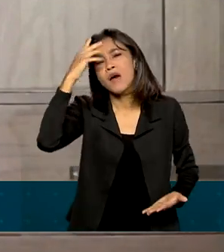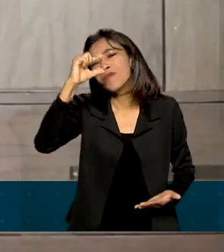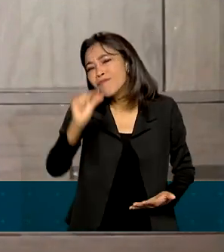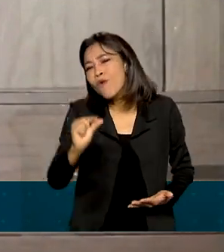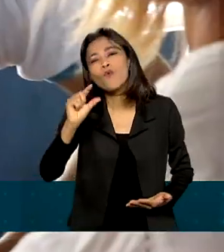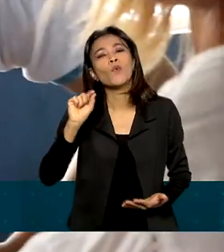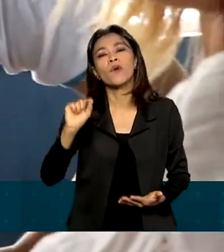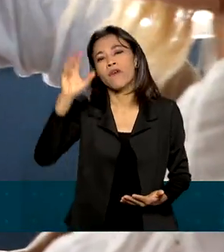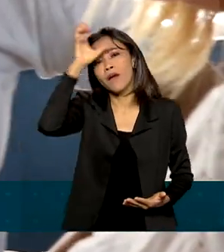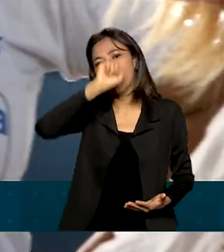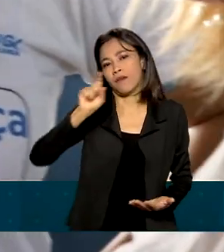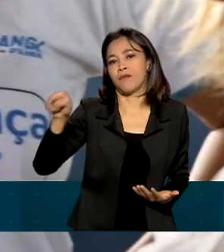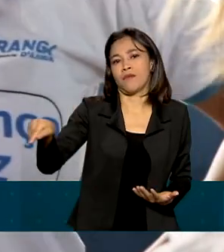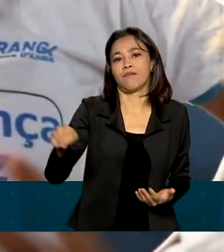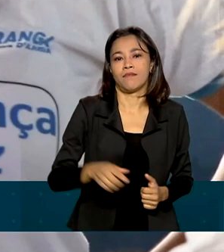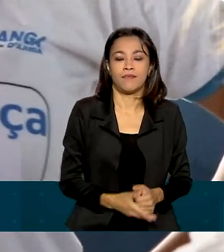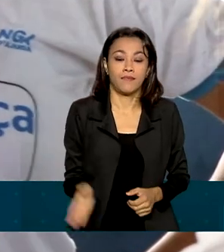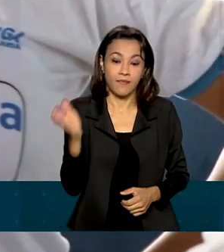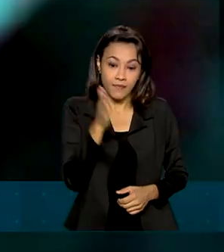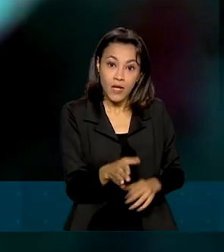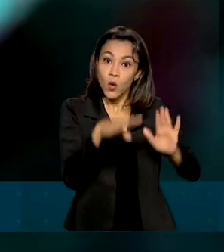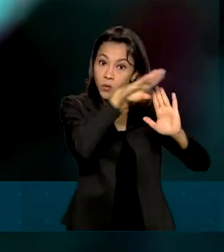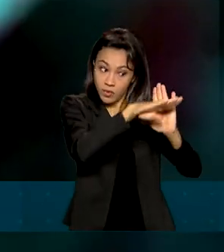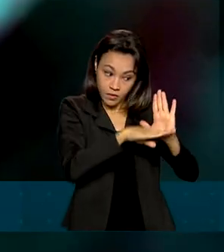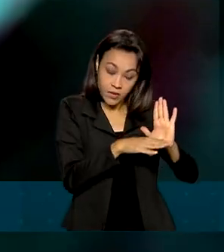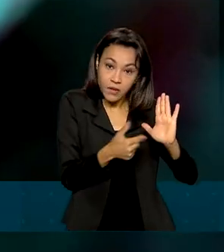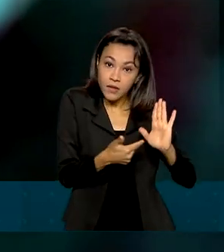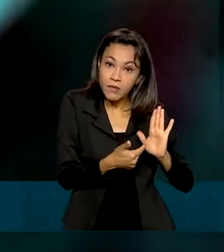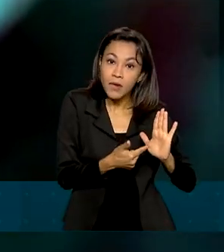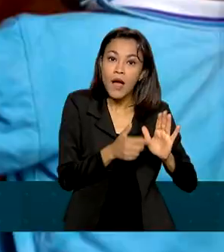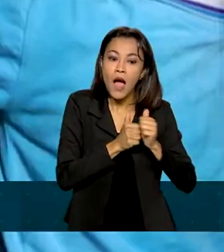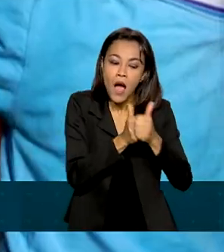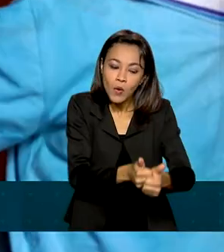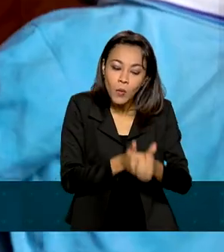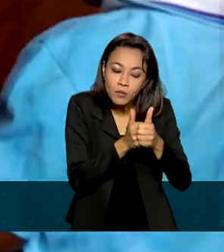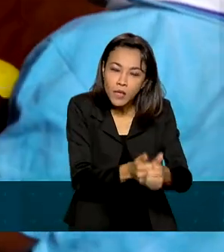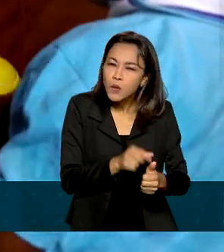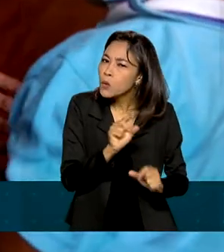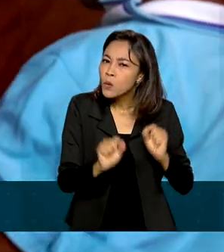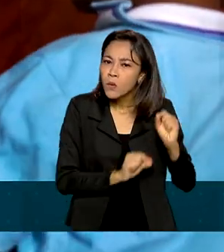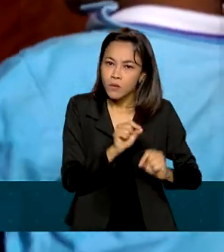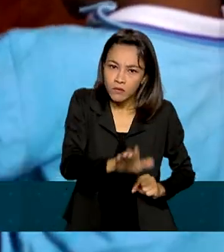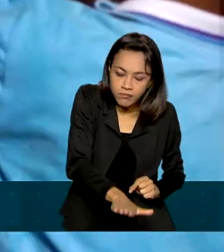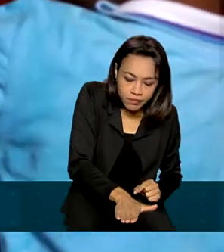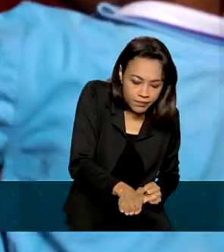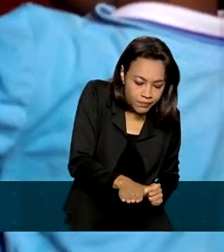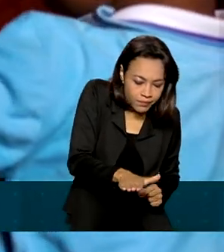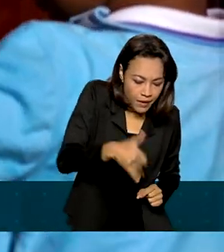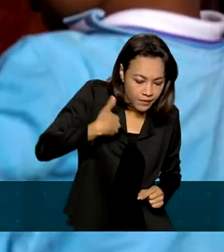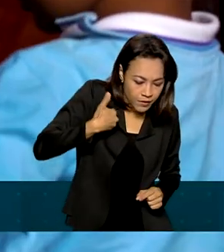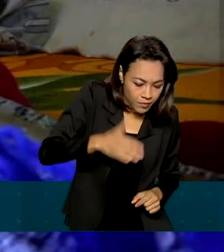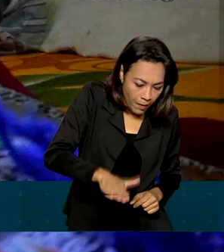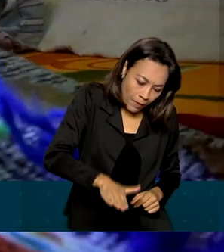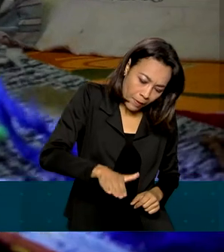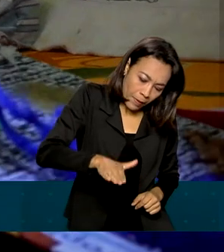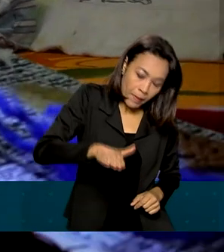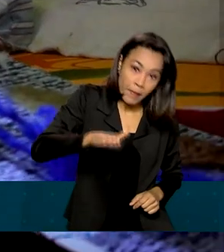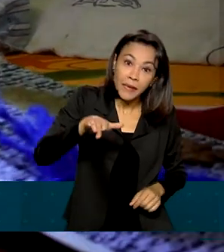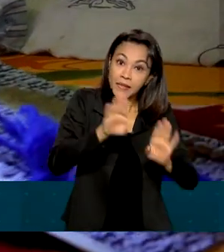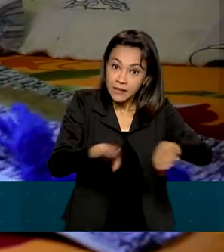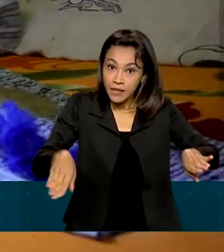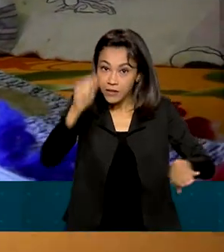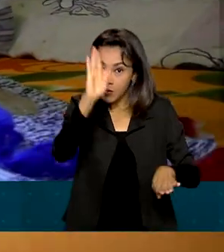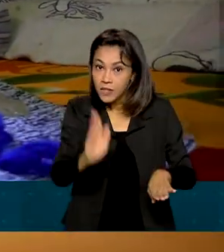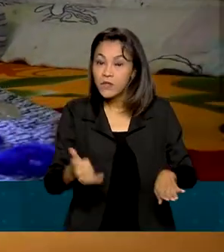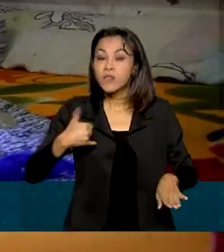aprender lá. O Criança Feliz é um programa que acompanha o desenvolvimento das crianças brasileiras de zero